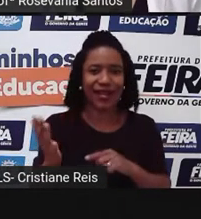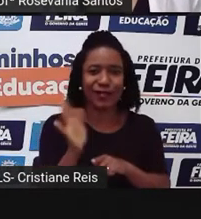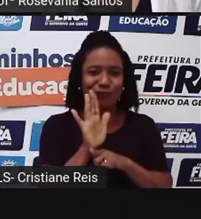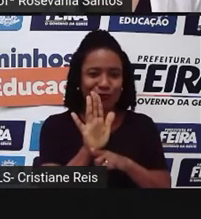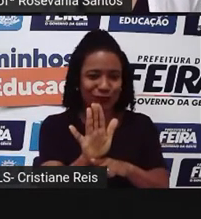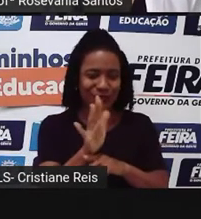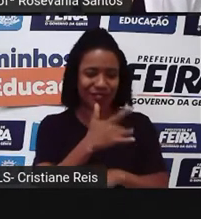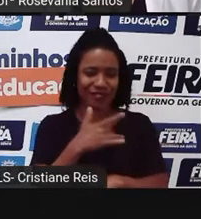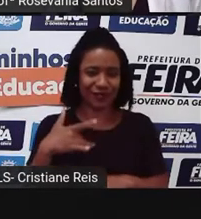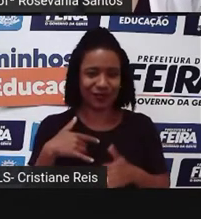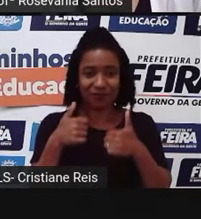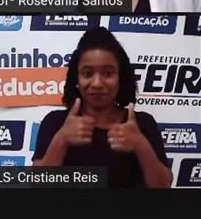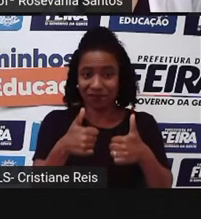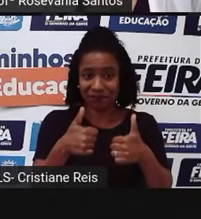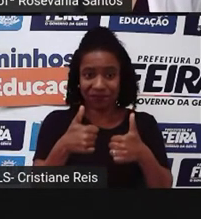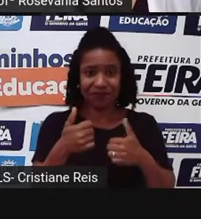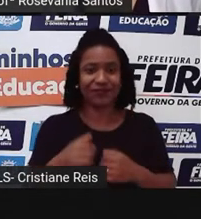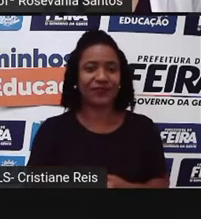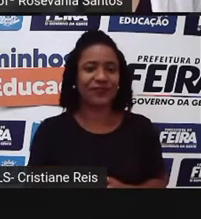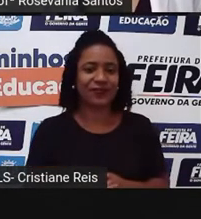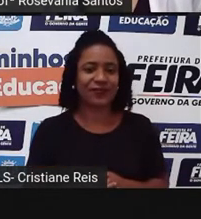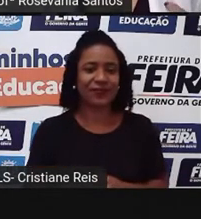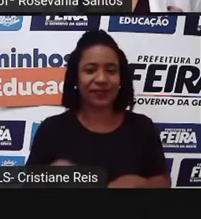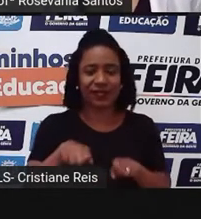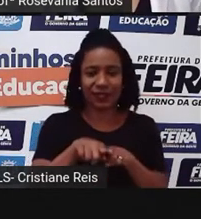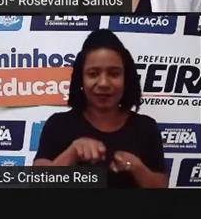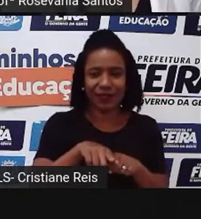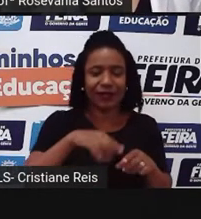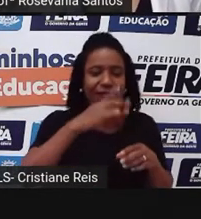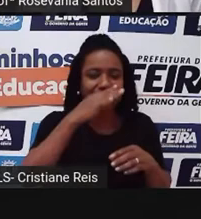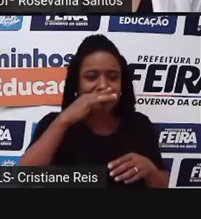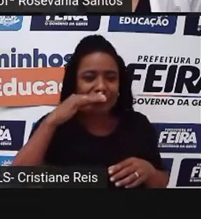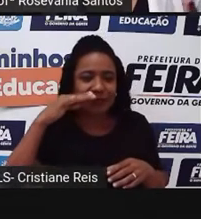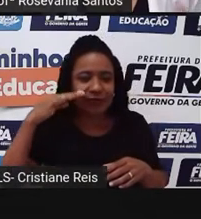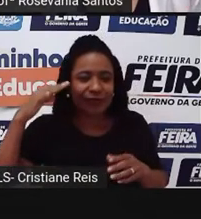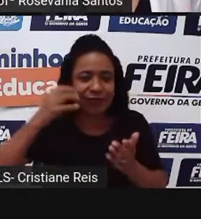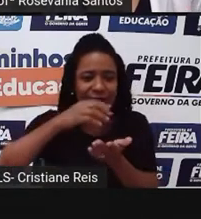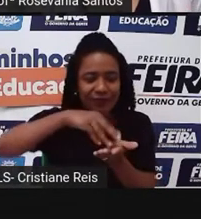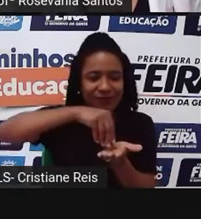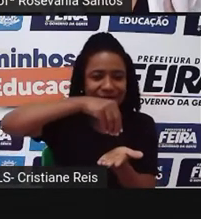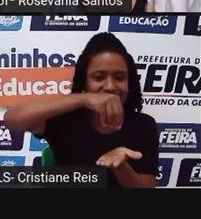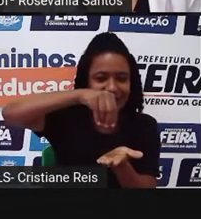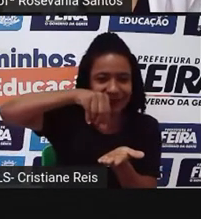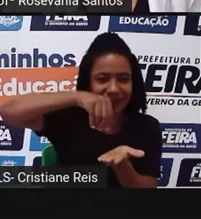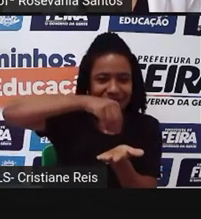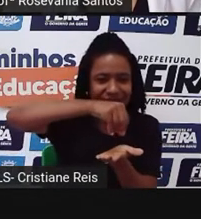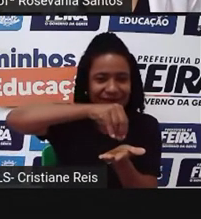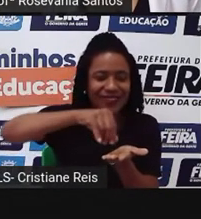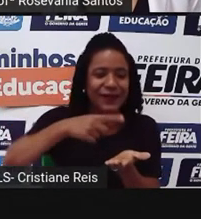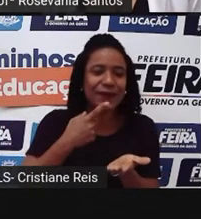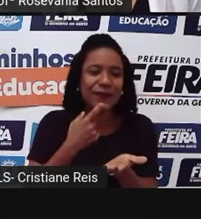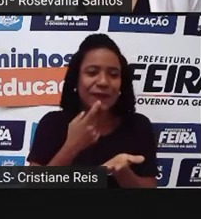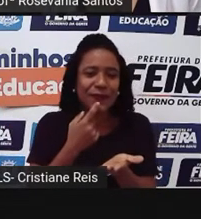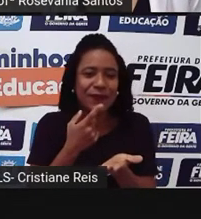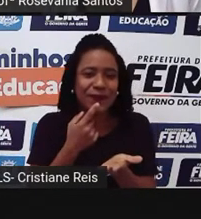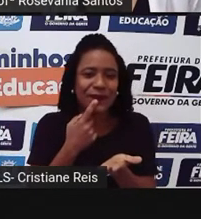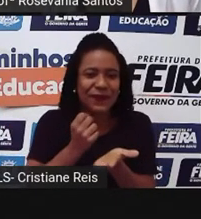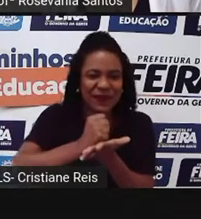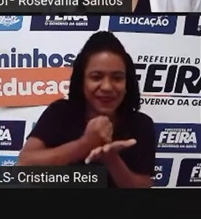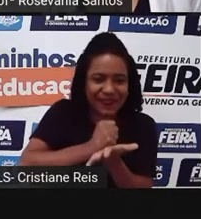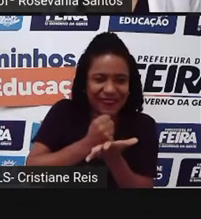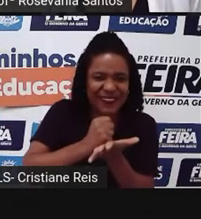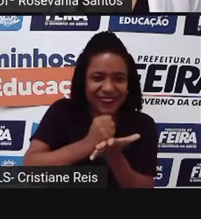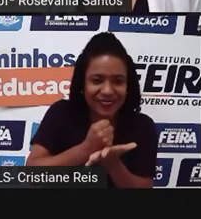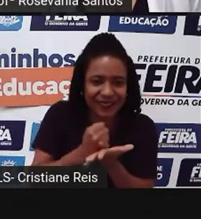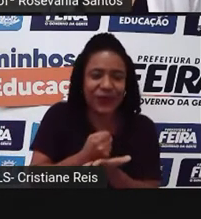mal. A questão do alecrim, da páprica, das pimentas, as mais